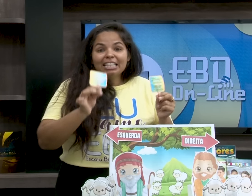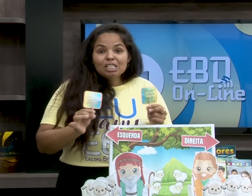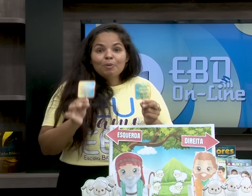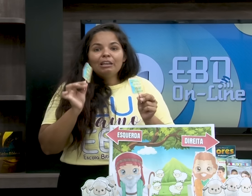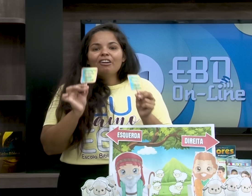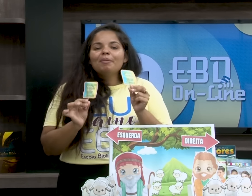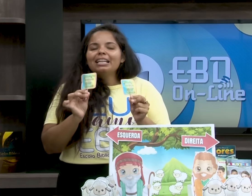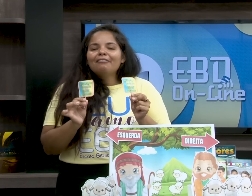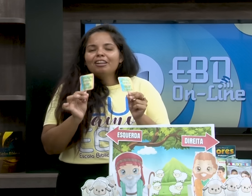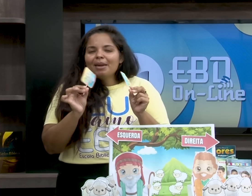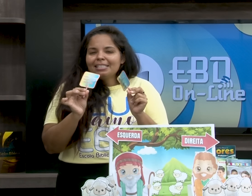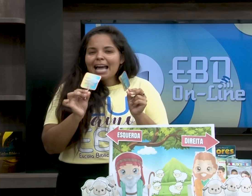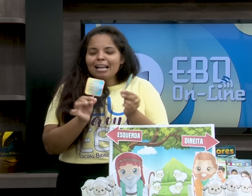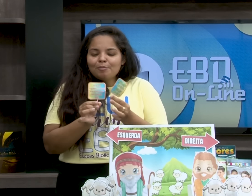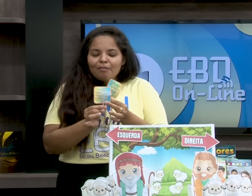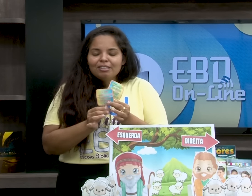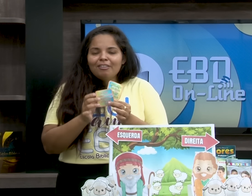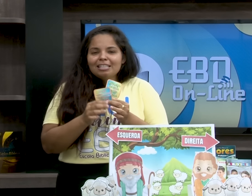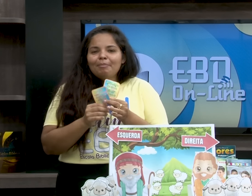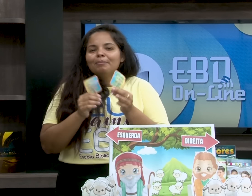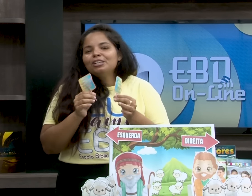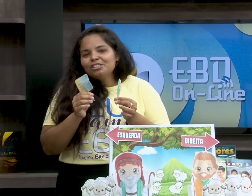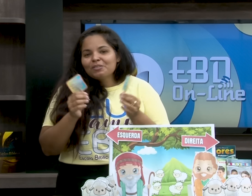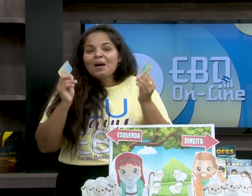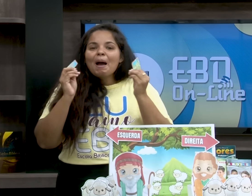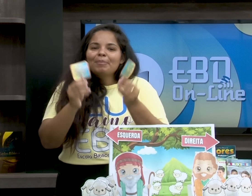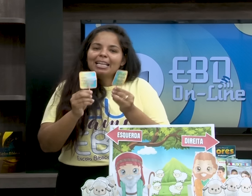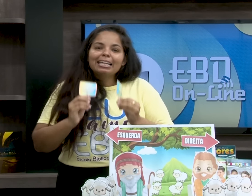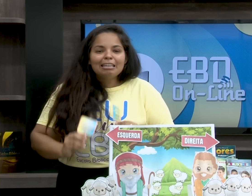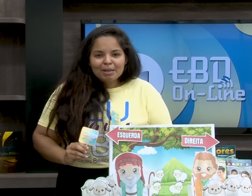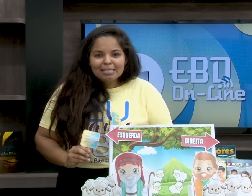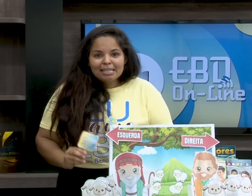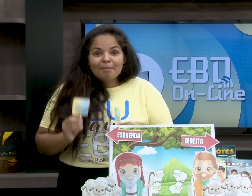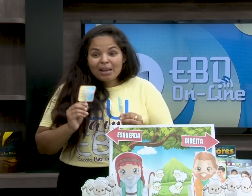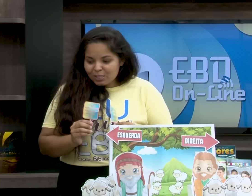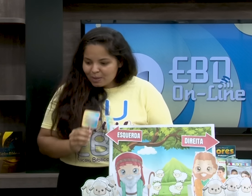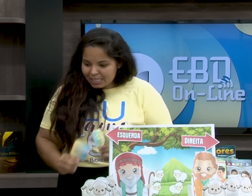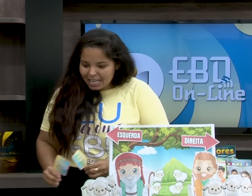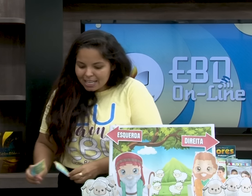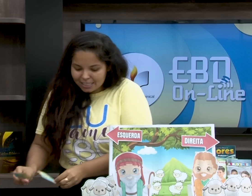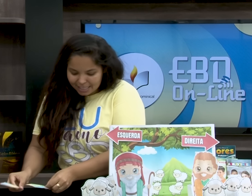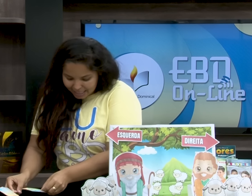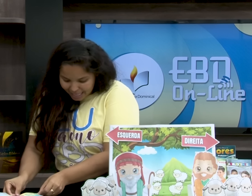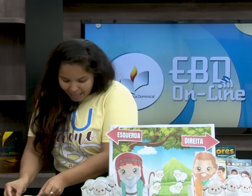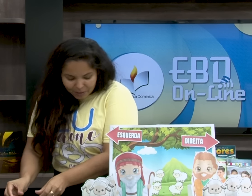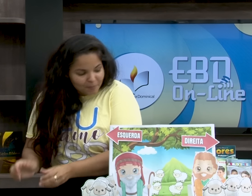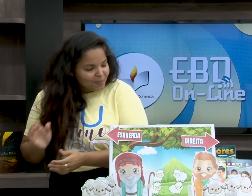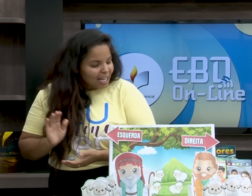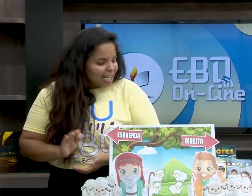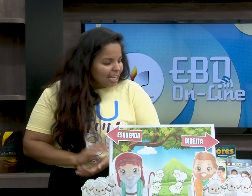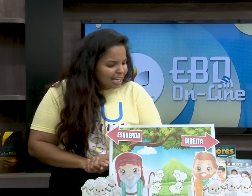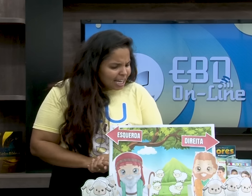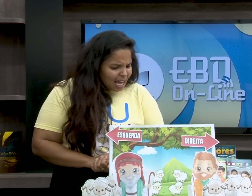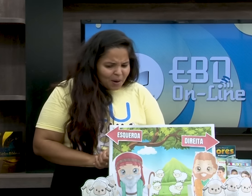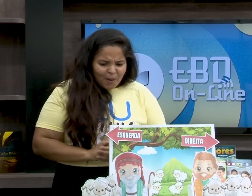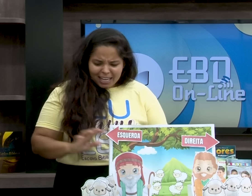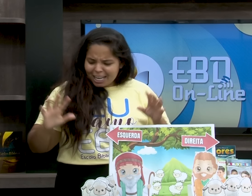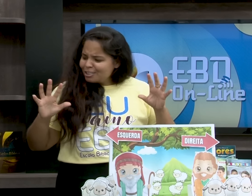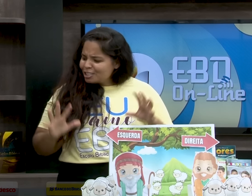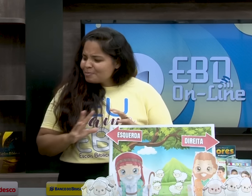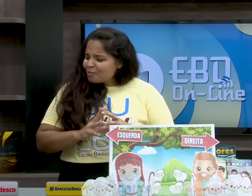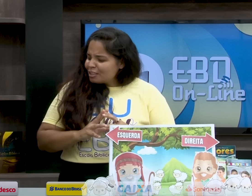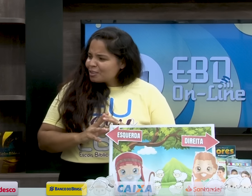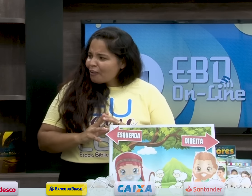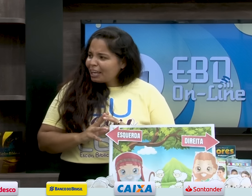certo? E aí vai estar disponível em PDF também essa arte para você fazer bem bonitinho, para dar lembrancinha para as suas crianças, tá certo? E